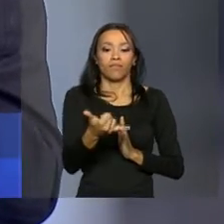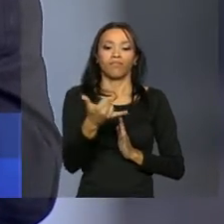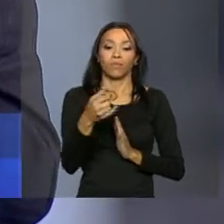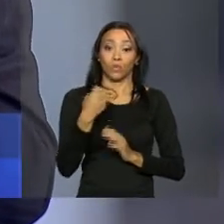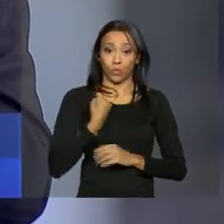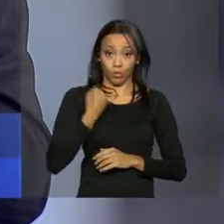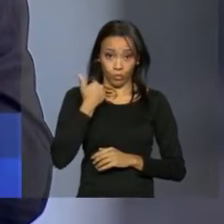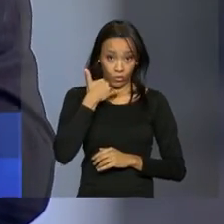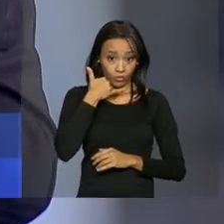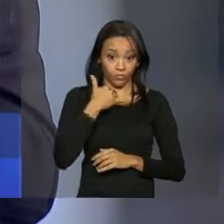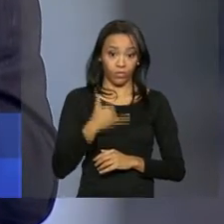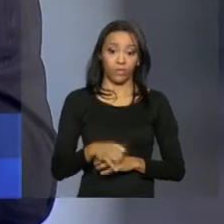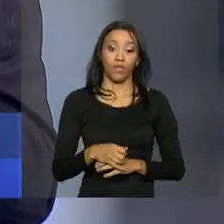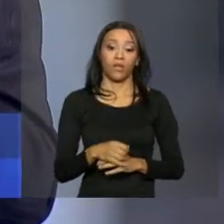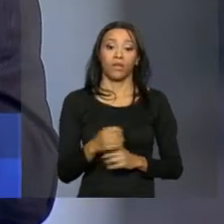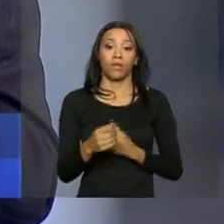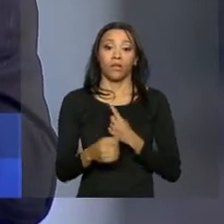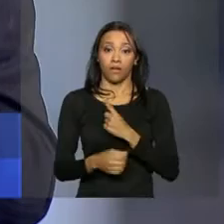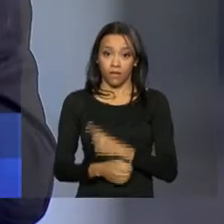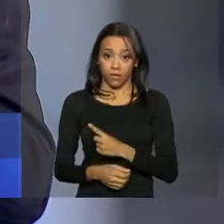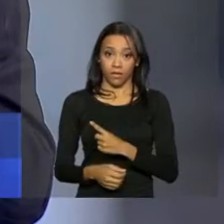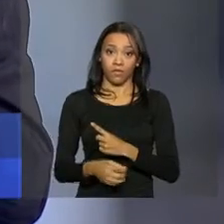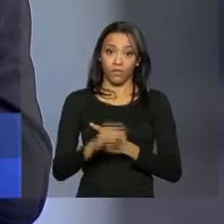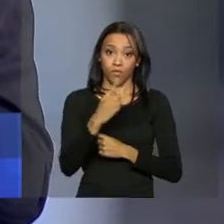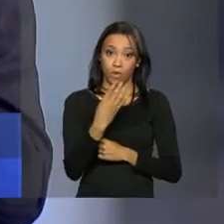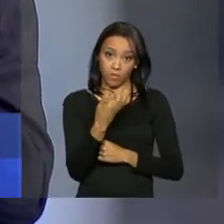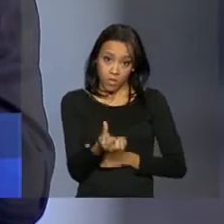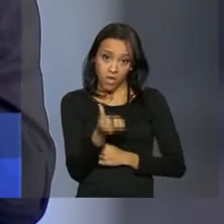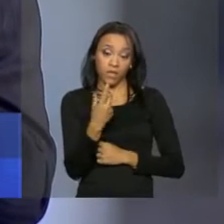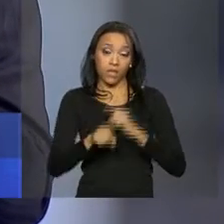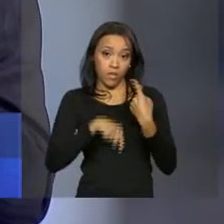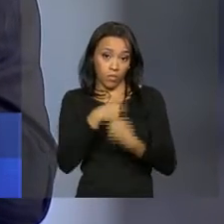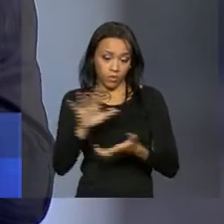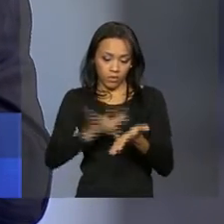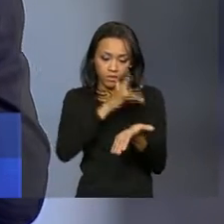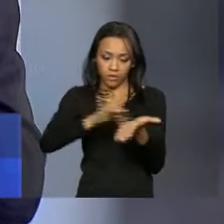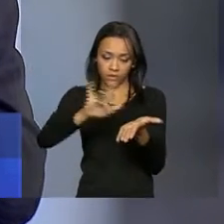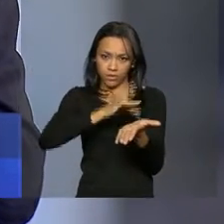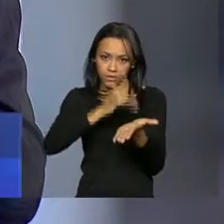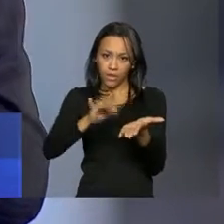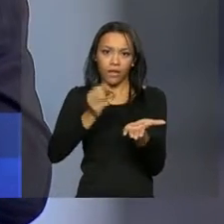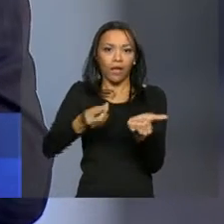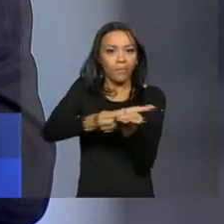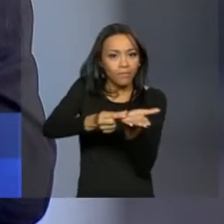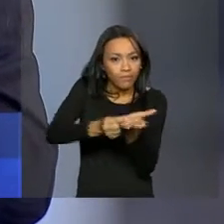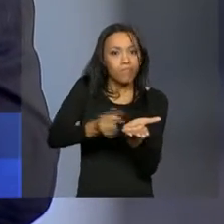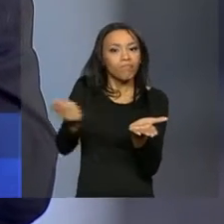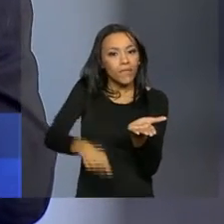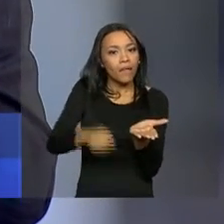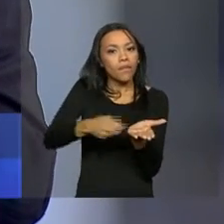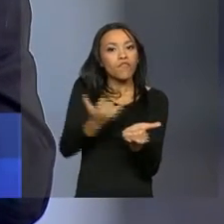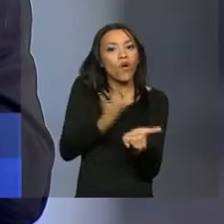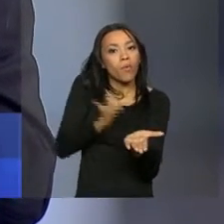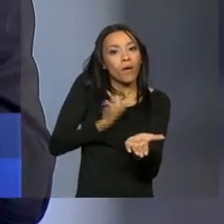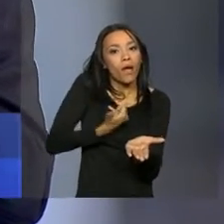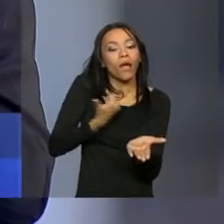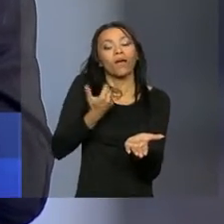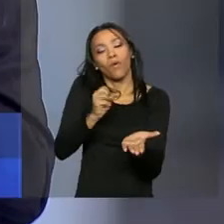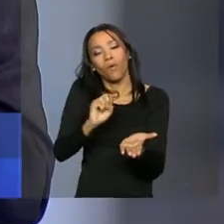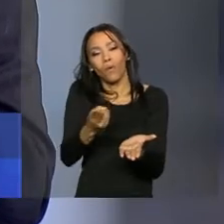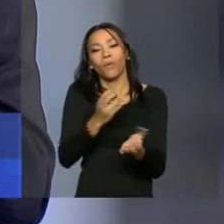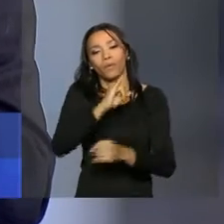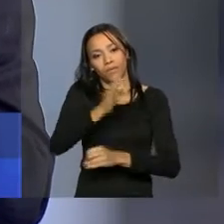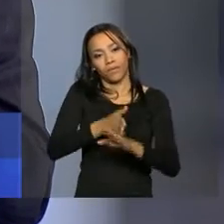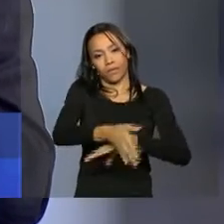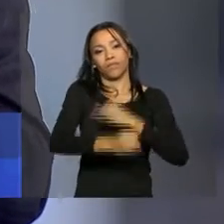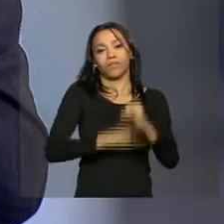no número 146, acessar o aplicativo da Receita para tablets e smartphones, ou ainda o site do órgão